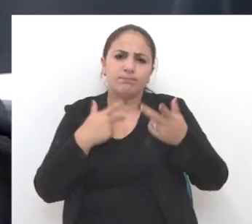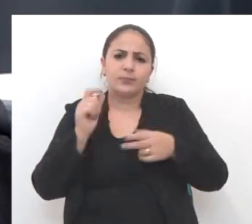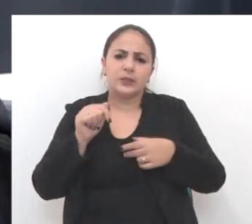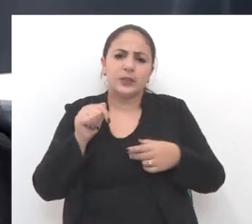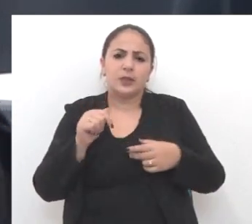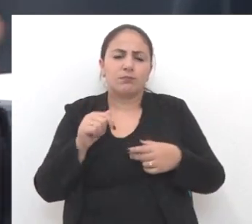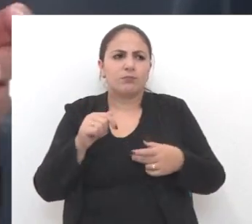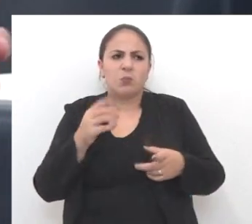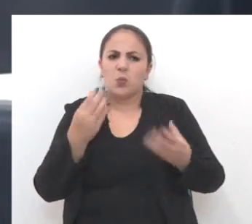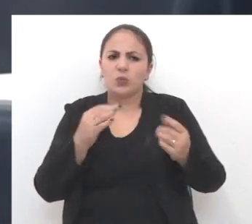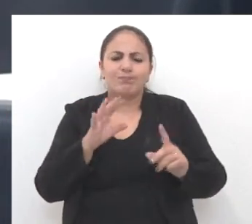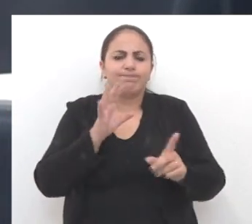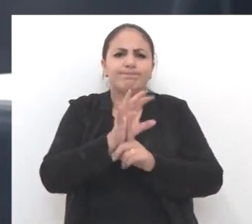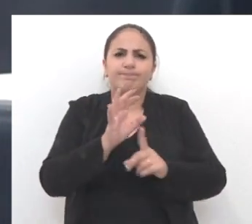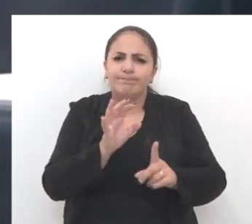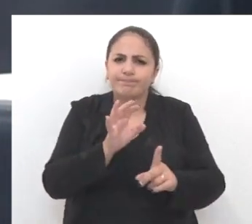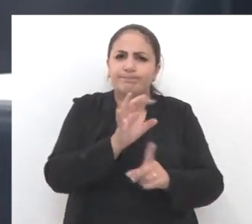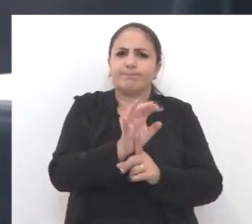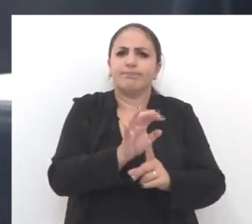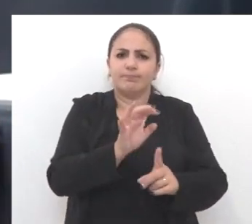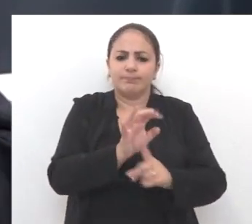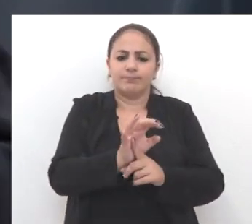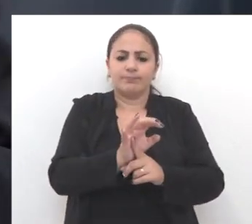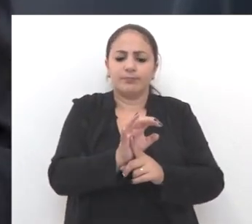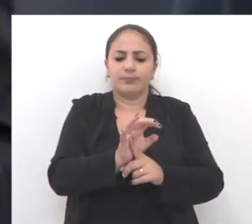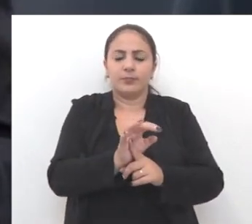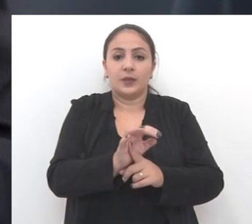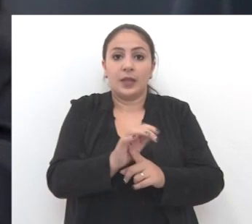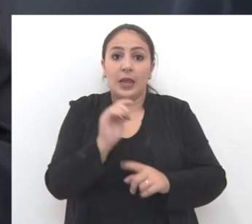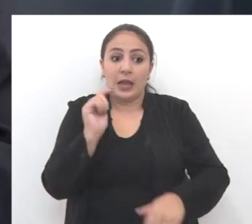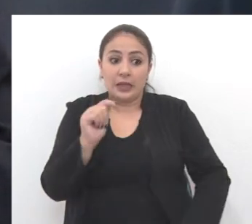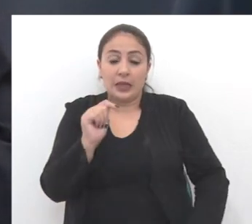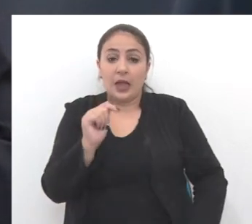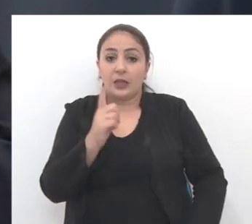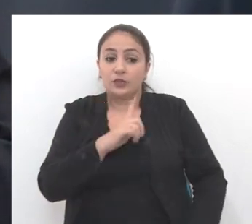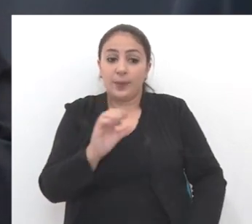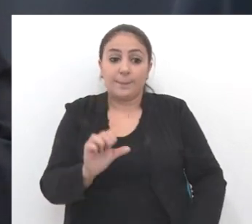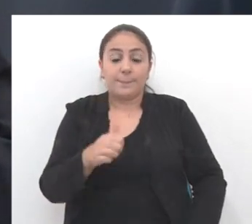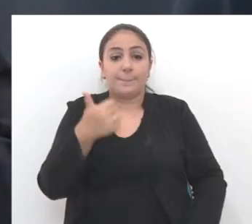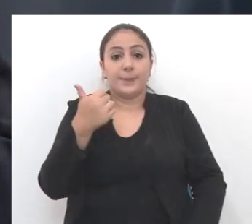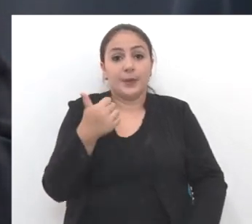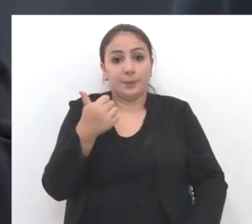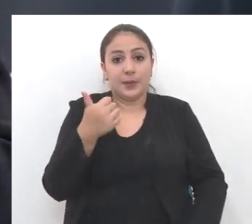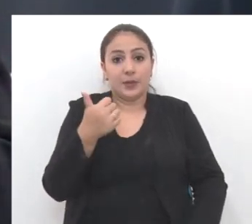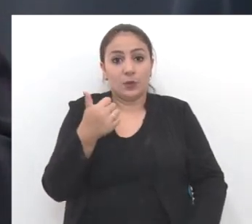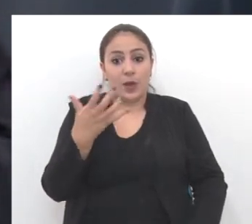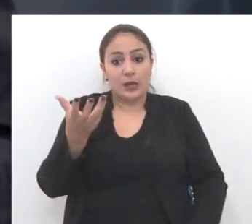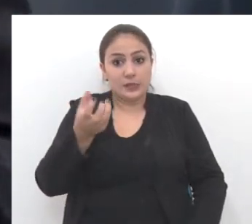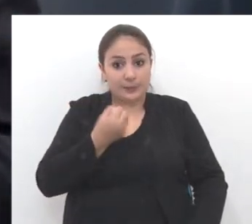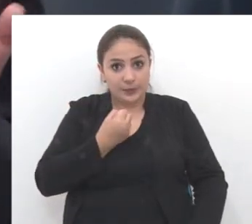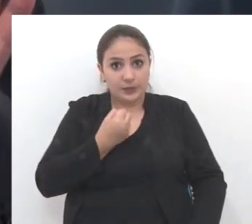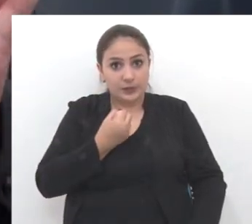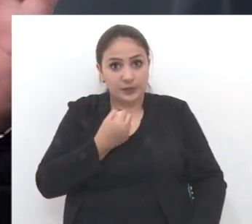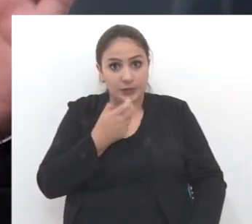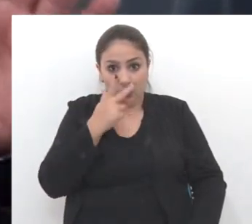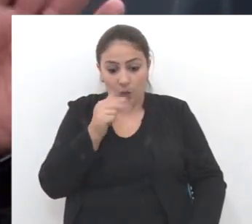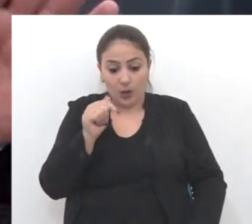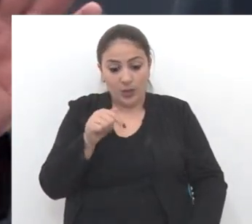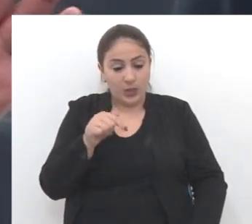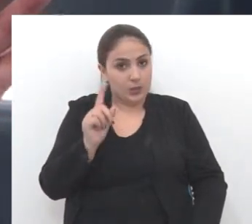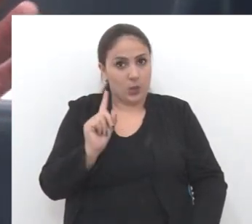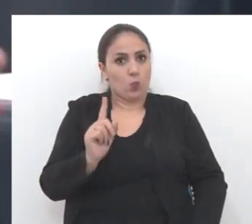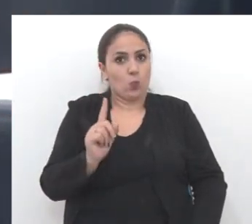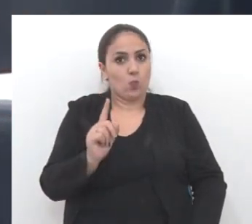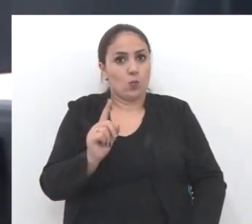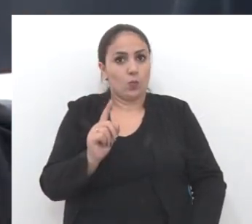bateu muito contra. E lá no banco eram os primeiros que estavam lá para receber. E não é o caso aqui da